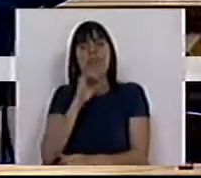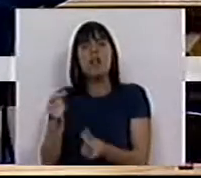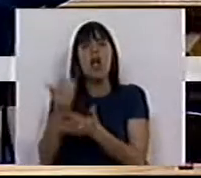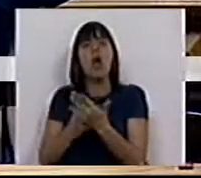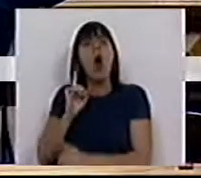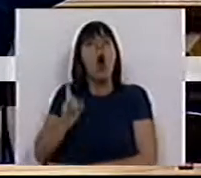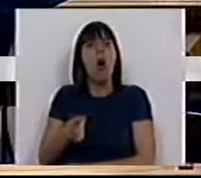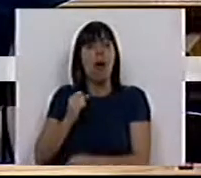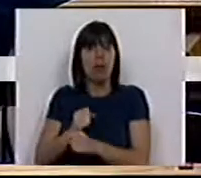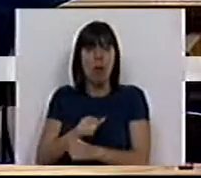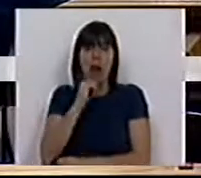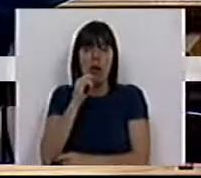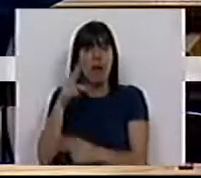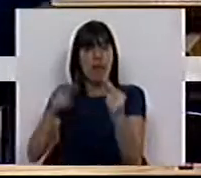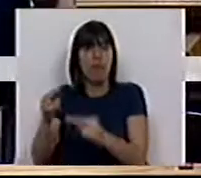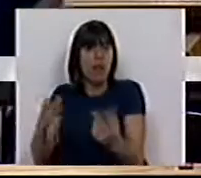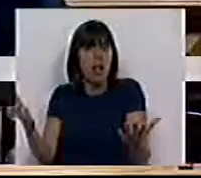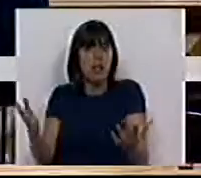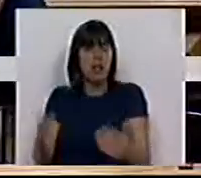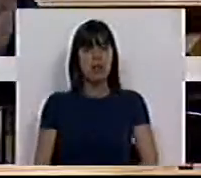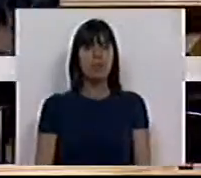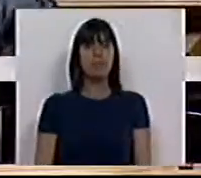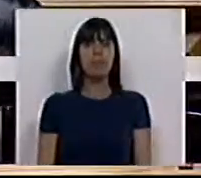da Economia, que trabalha sempre para as finanças?